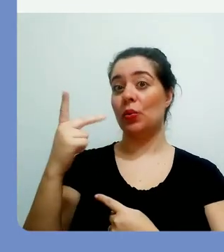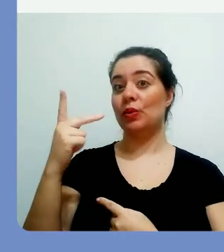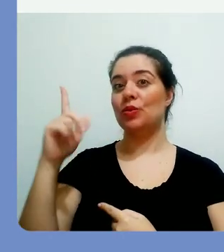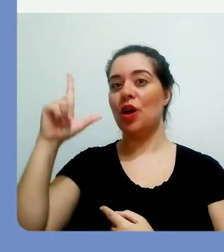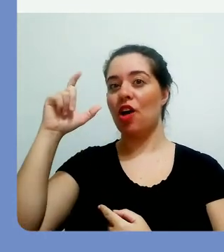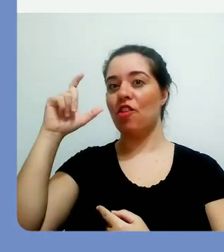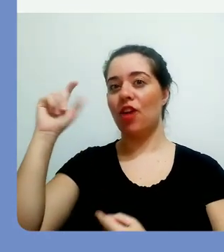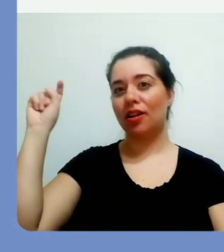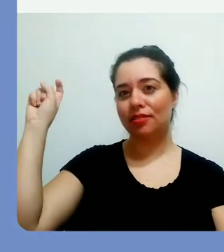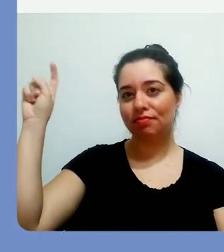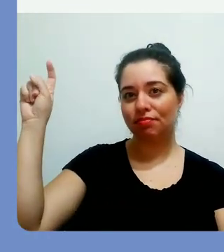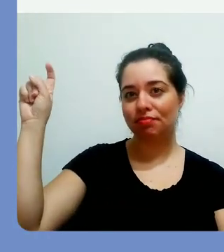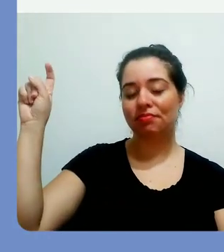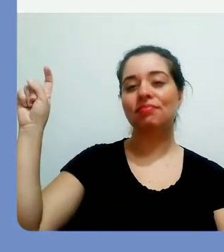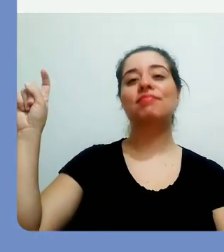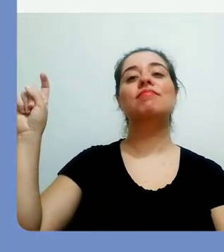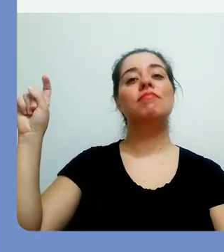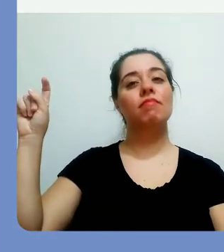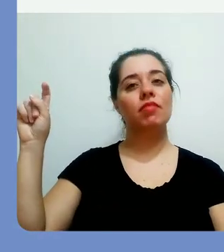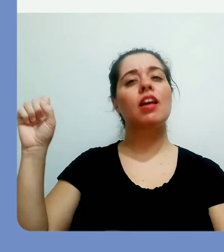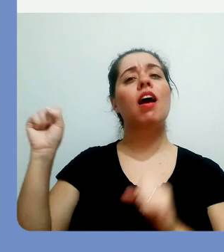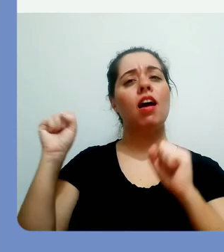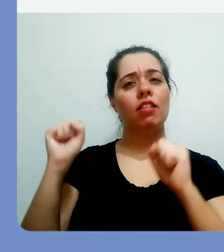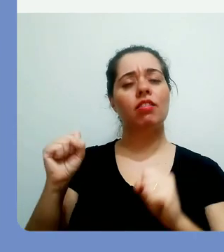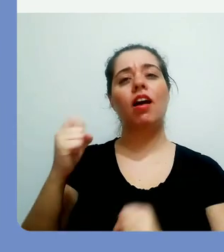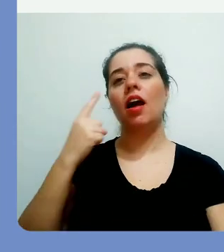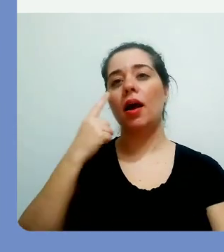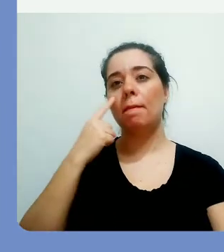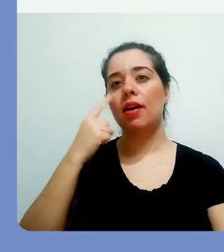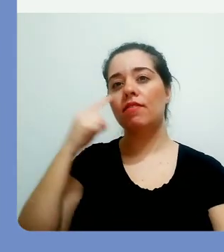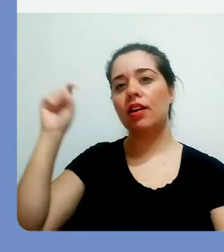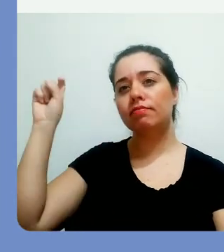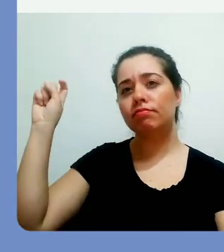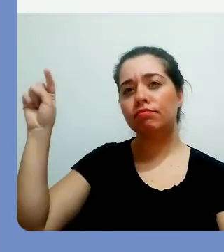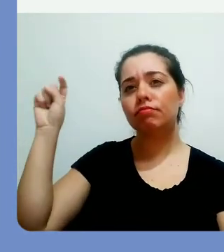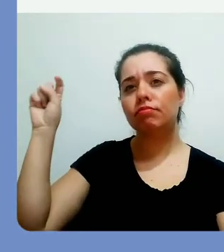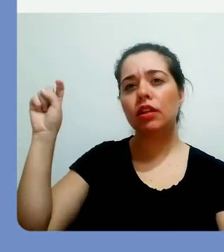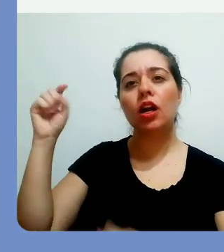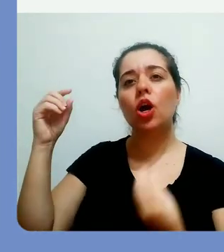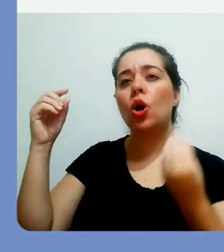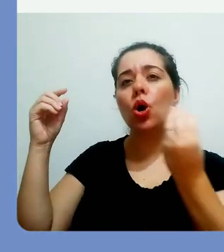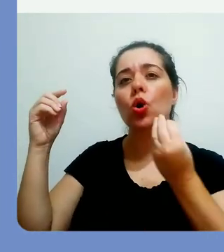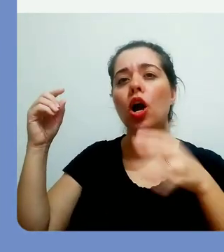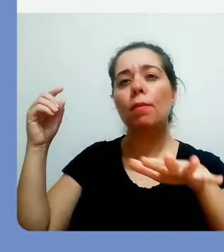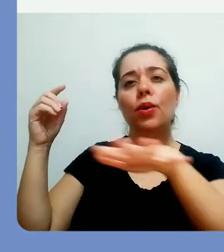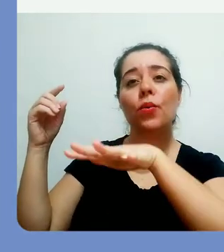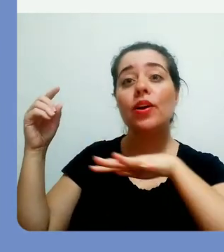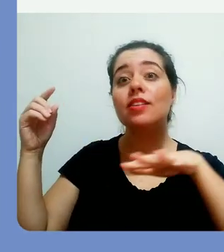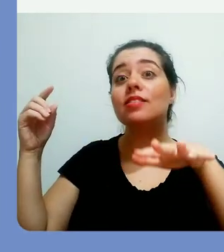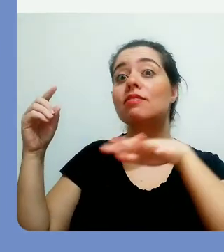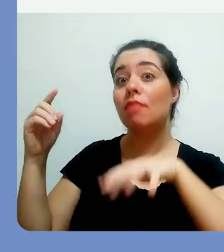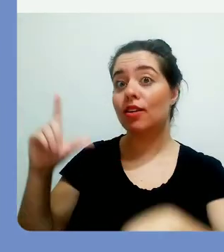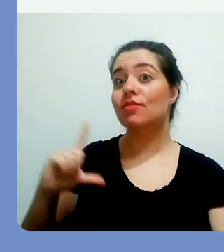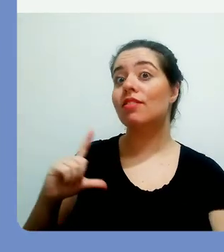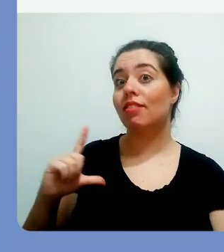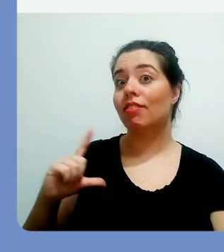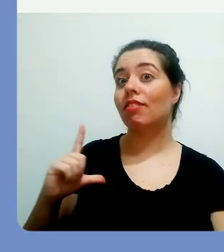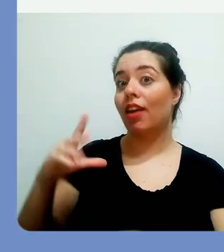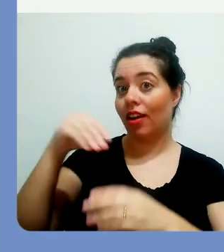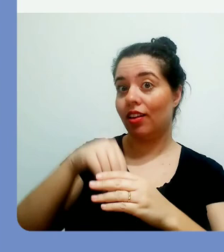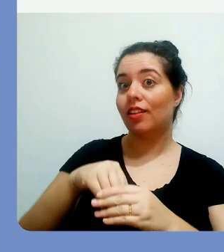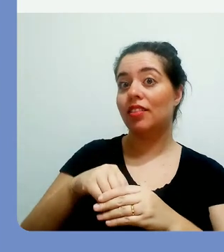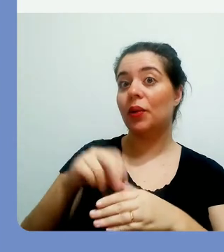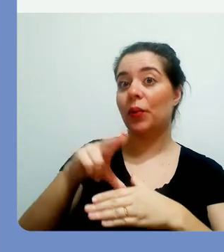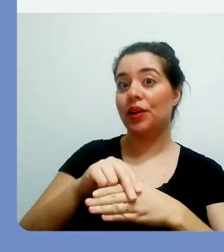do seu perfil, aqui vai aparecer a sua foto de perfil, você pode clicar aqui nesta seta para baixo para visualizar o quanto de